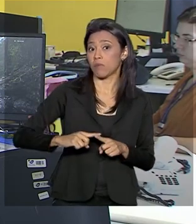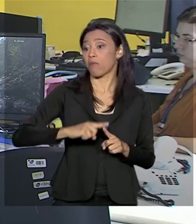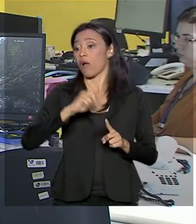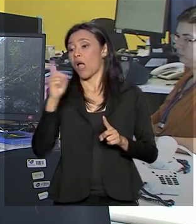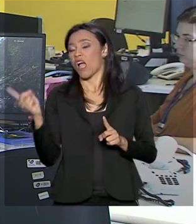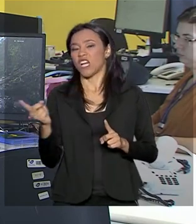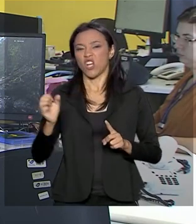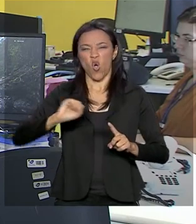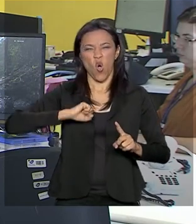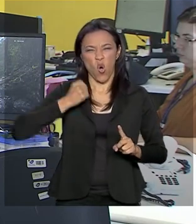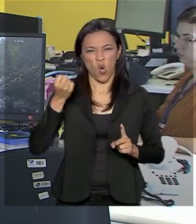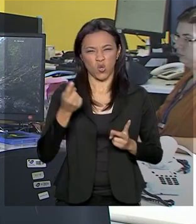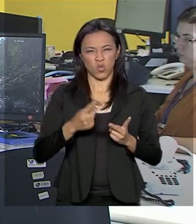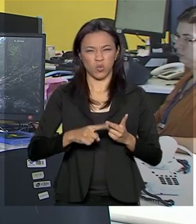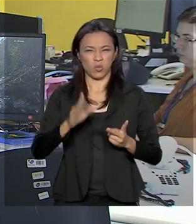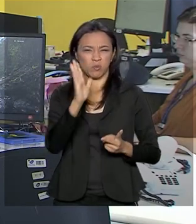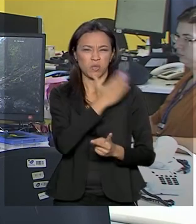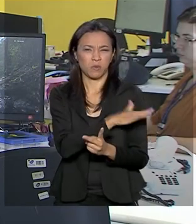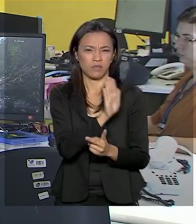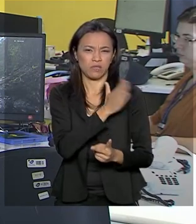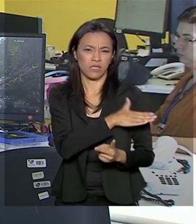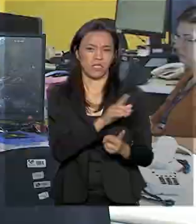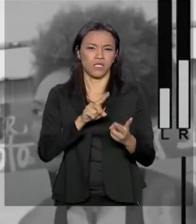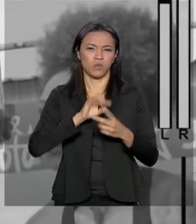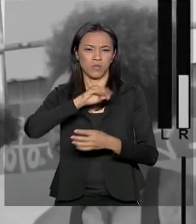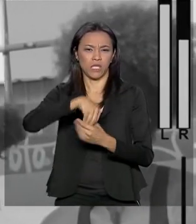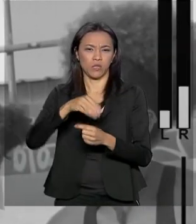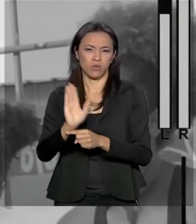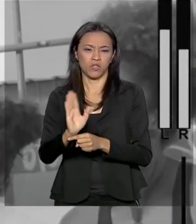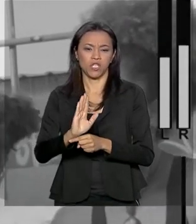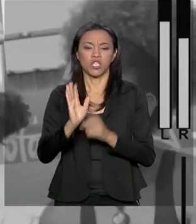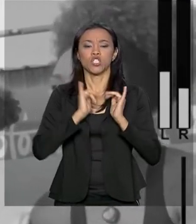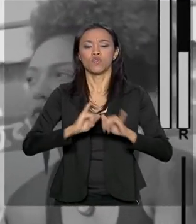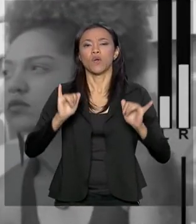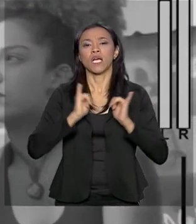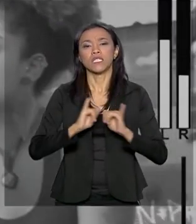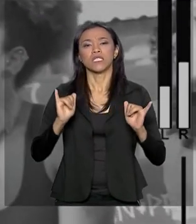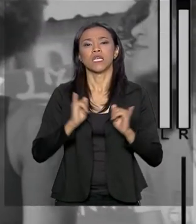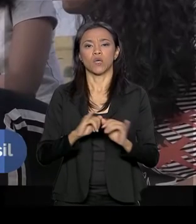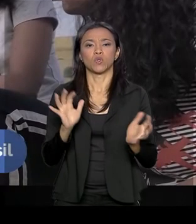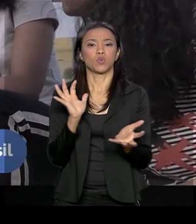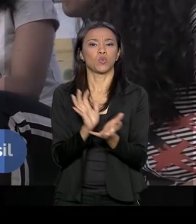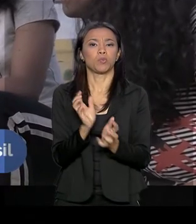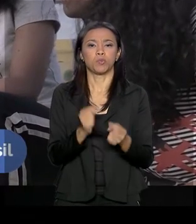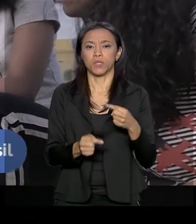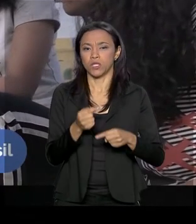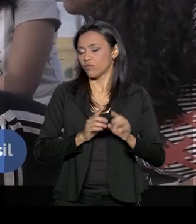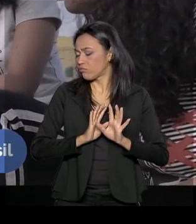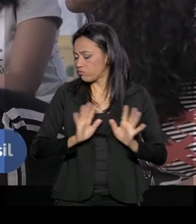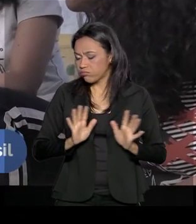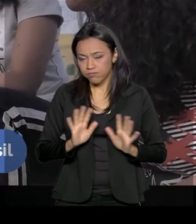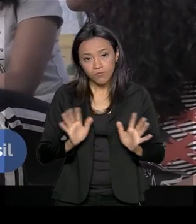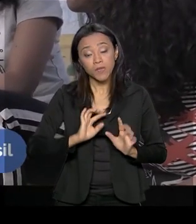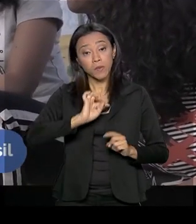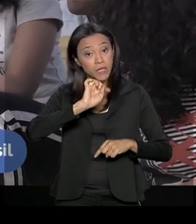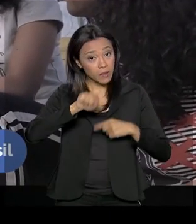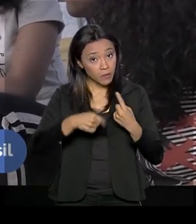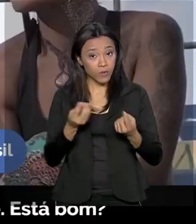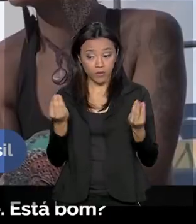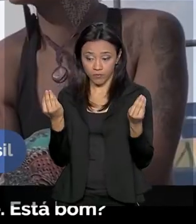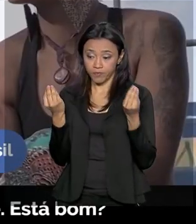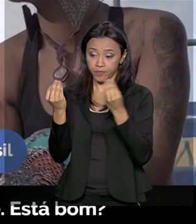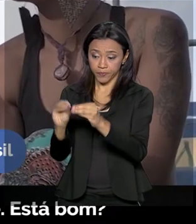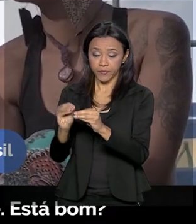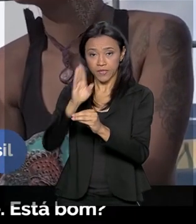de ódio, discriminatório e também não pode fazer propaganda político-partidária. Depois, é só postar em uma das plataformas